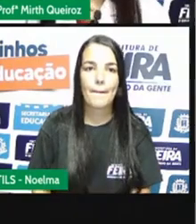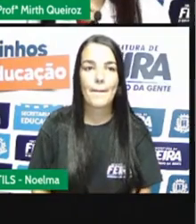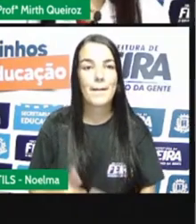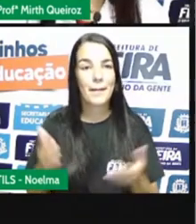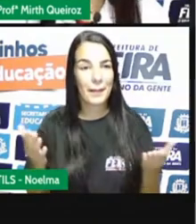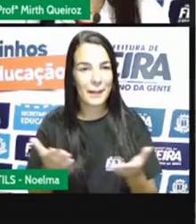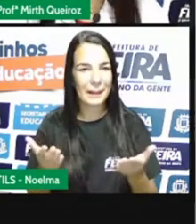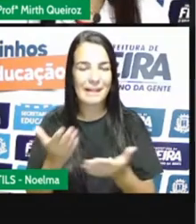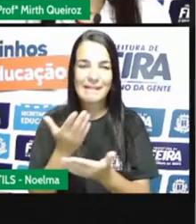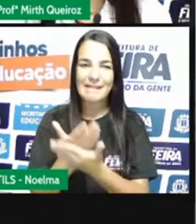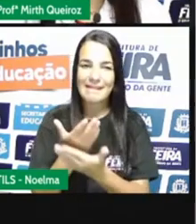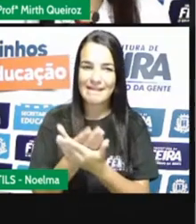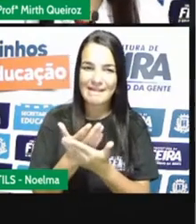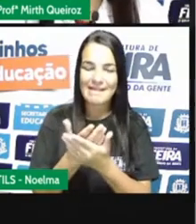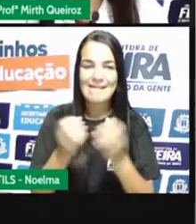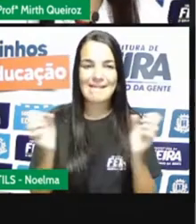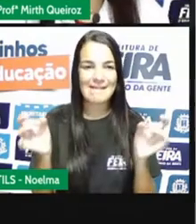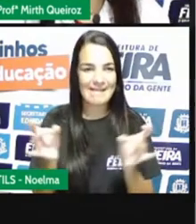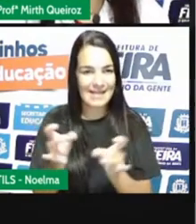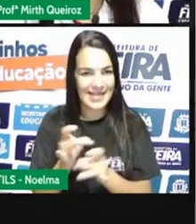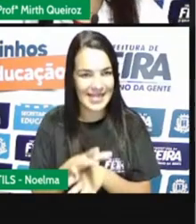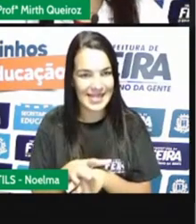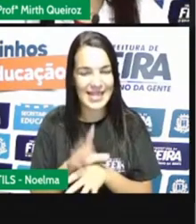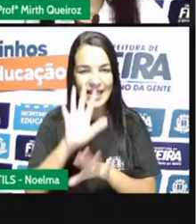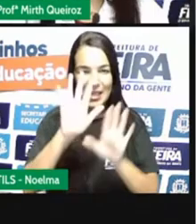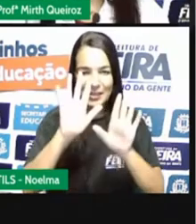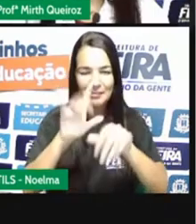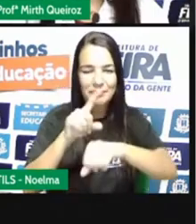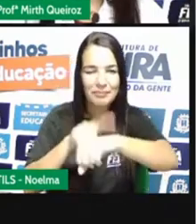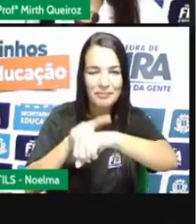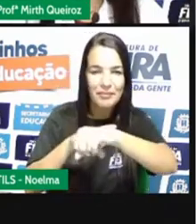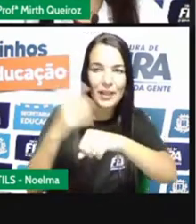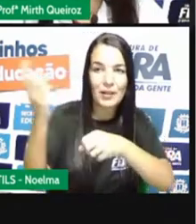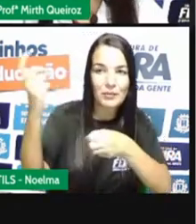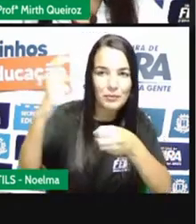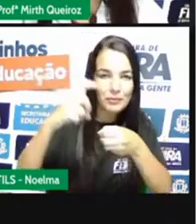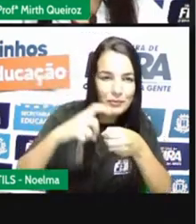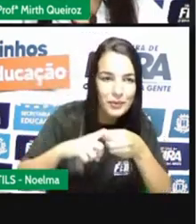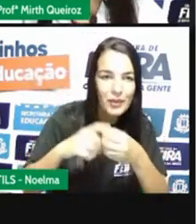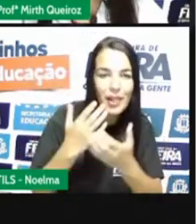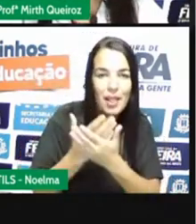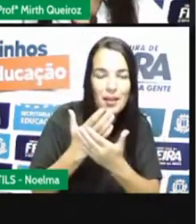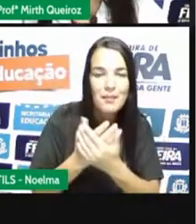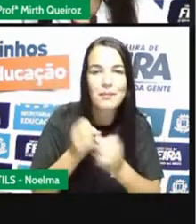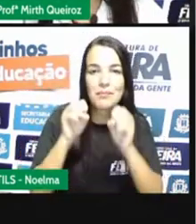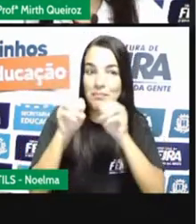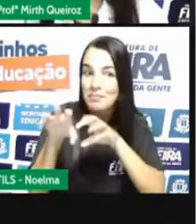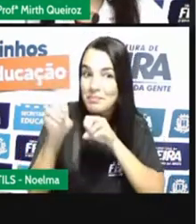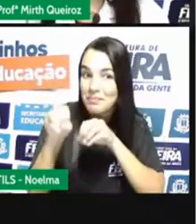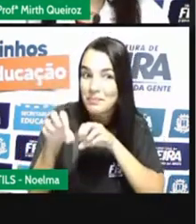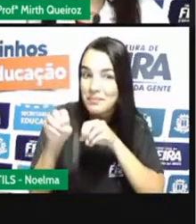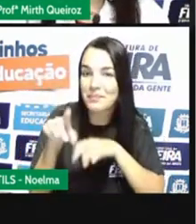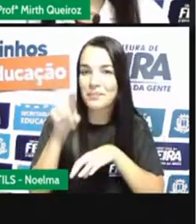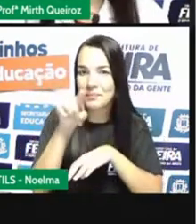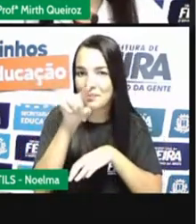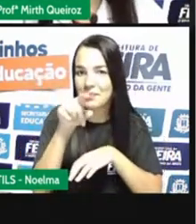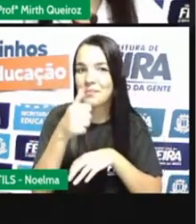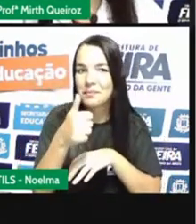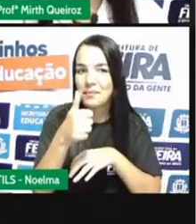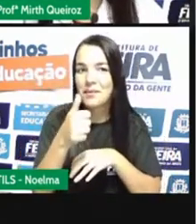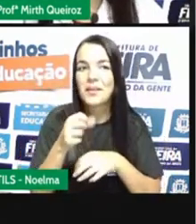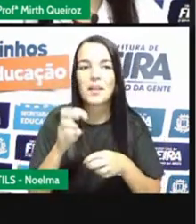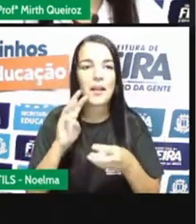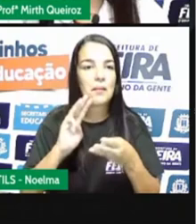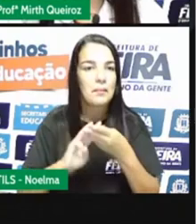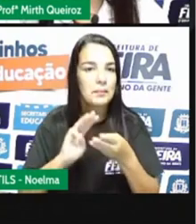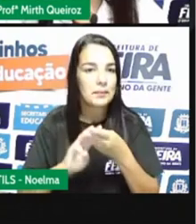A nossa aula, ela vai ficando por aqui. Daqui a pouquinho, a prova tem com mais uma aula, né? Que não será de